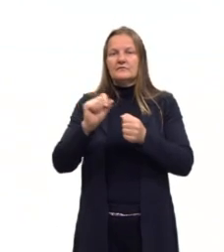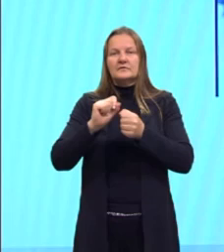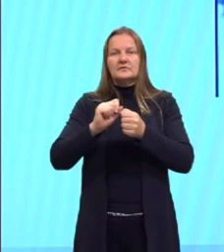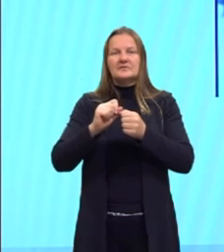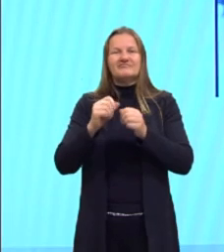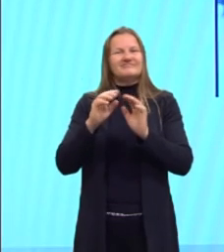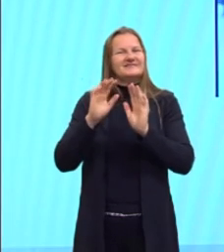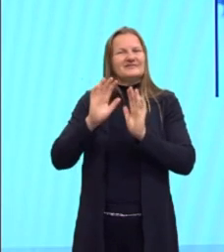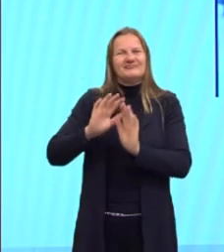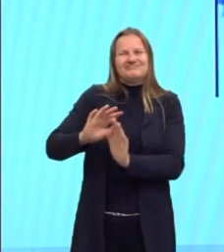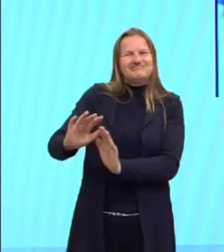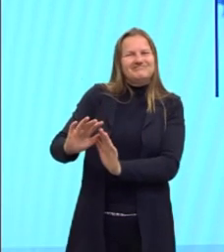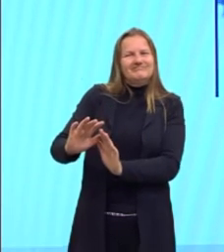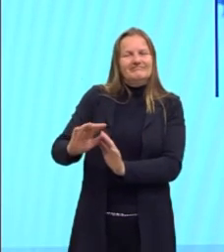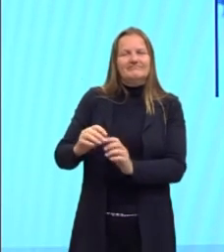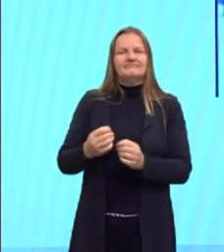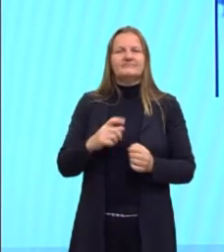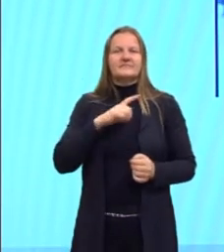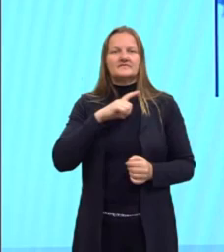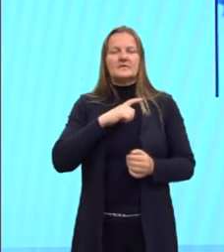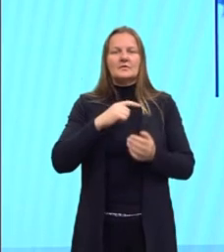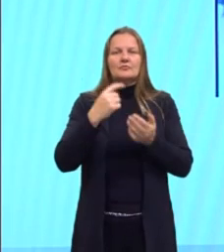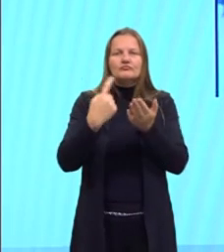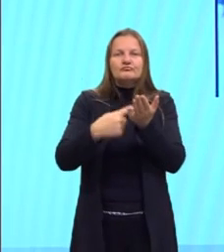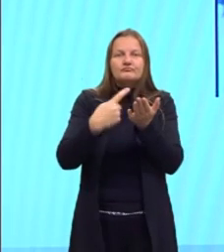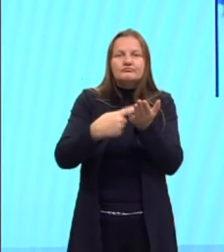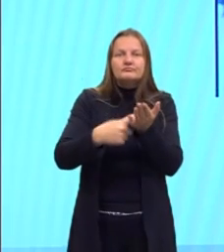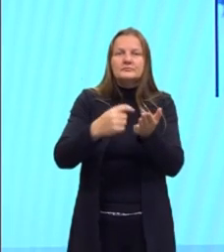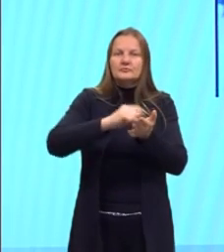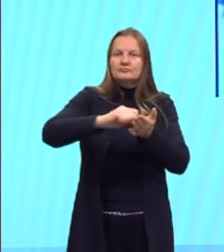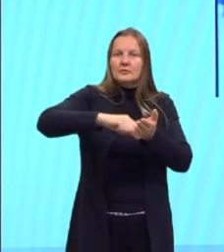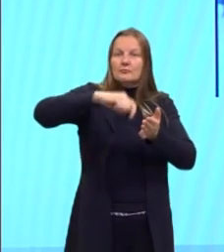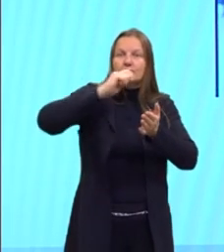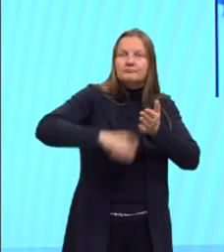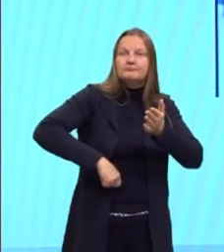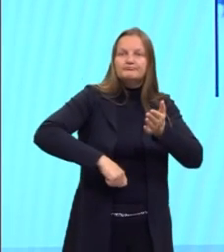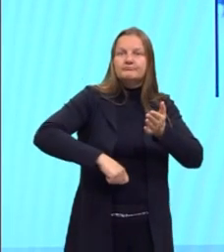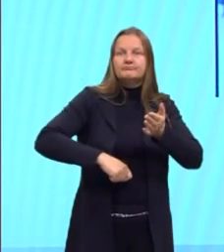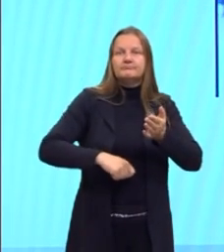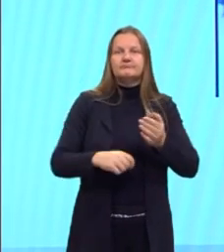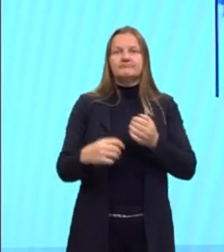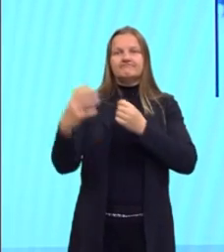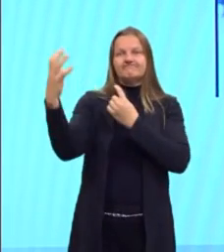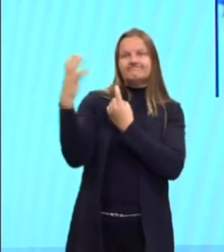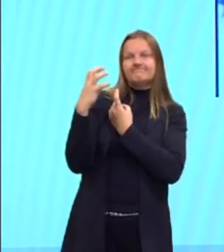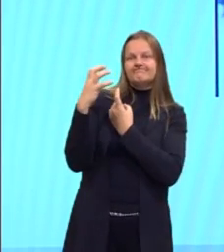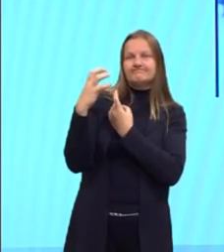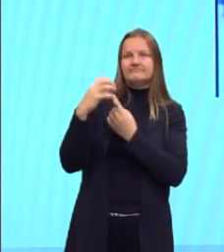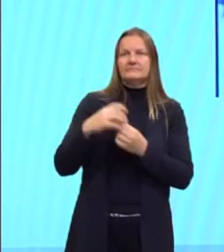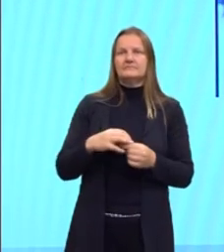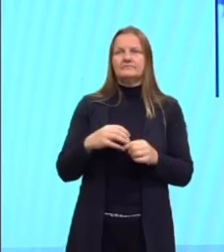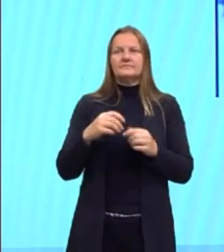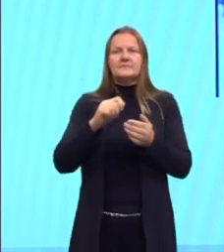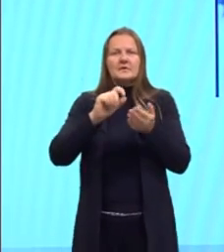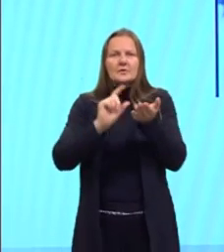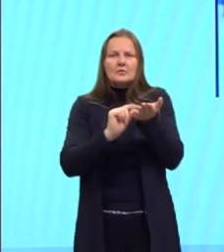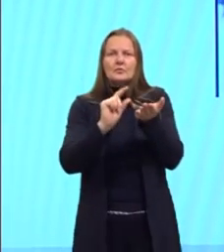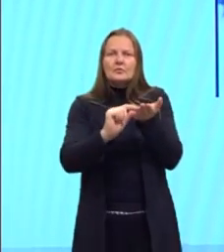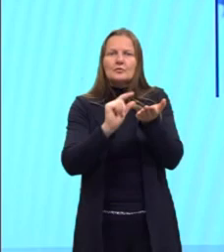e assina um tratado muito pesado, bem complicado para o lado dela. Trago para vocês os artigos